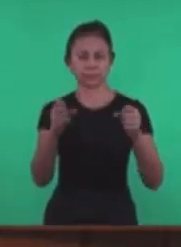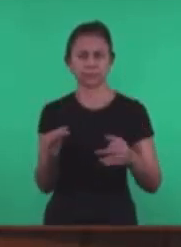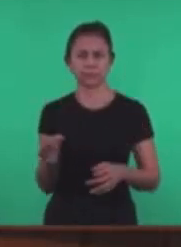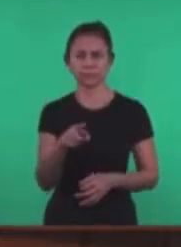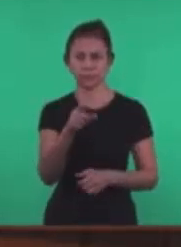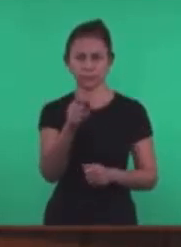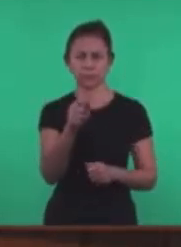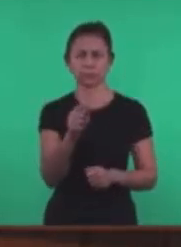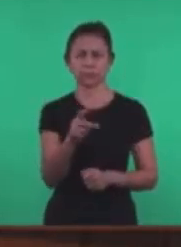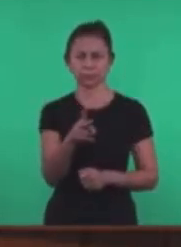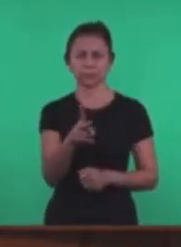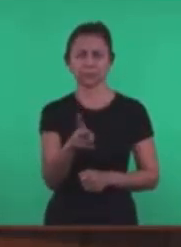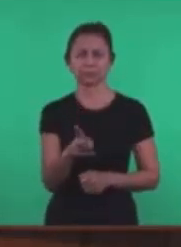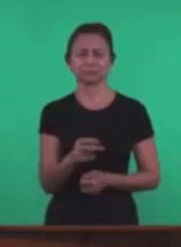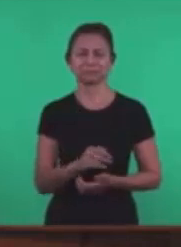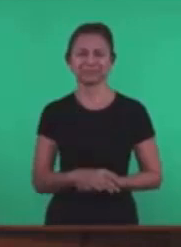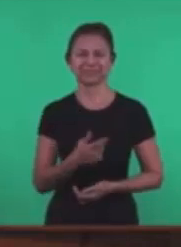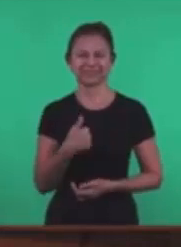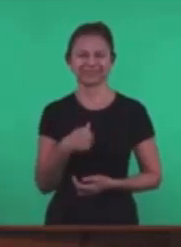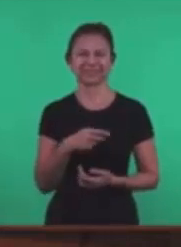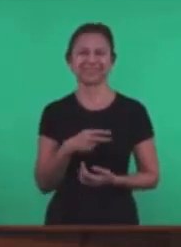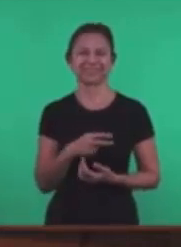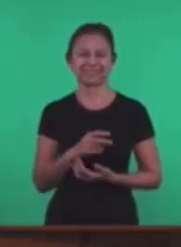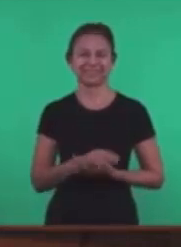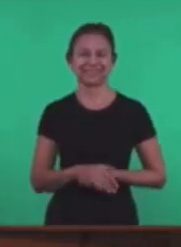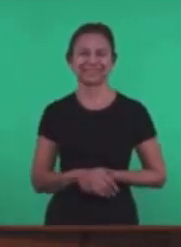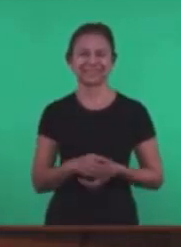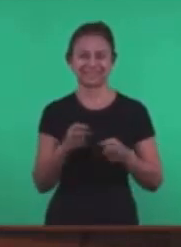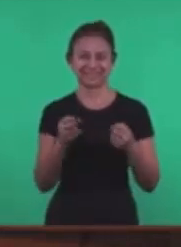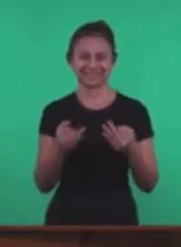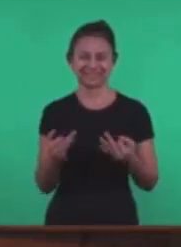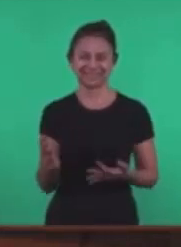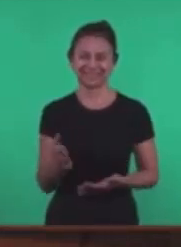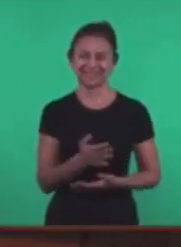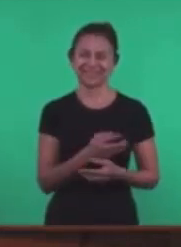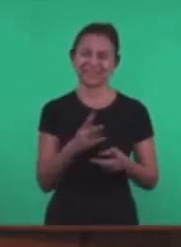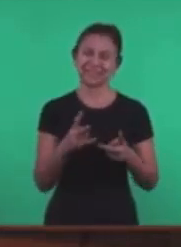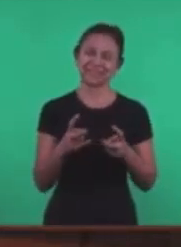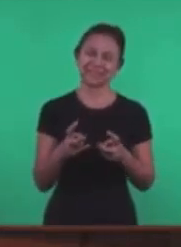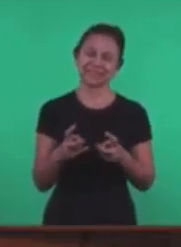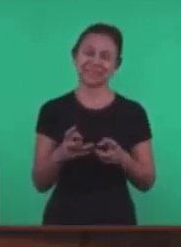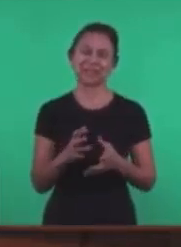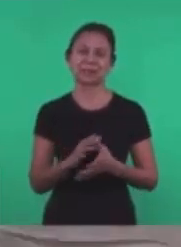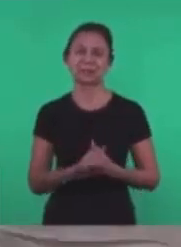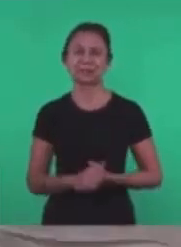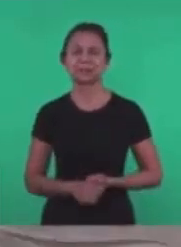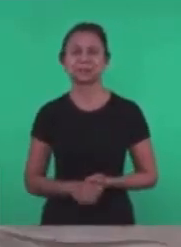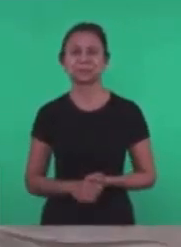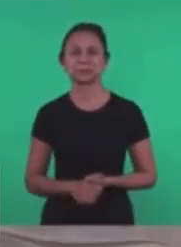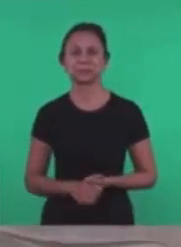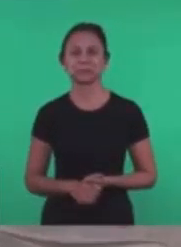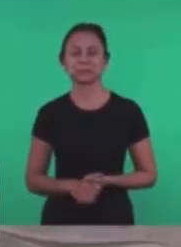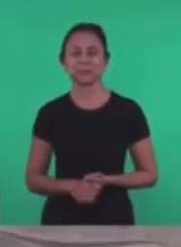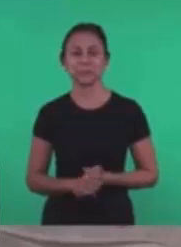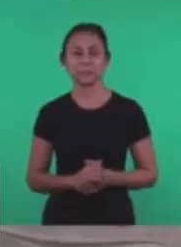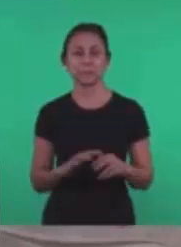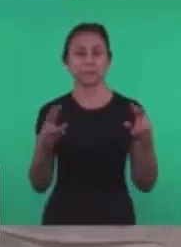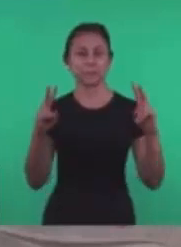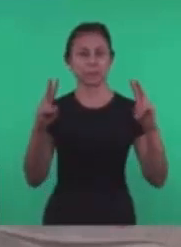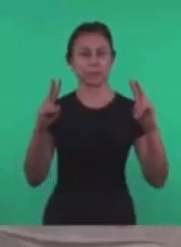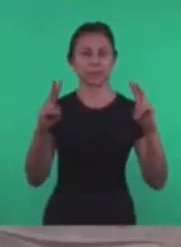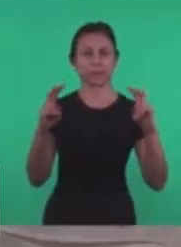bem Amém Eu mesmo vou fazer Essa consideração Veja que os irmãos Que nessa expressão